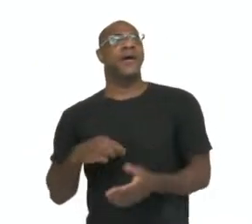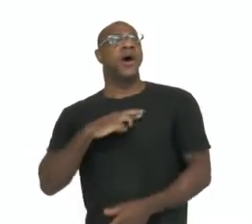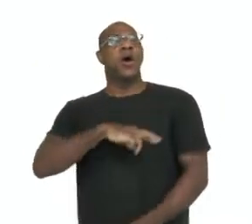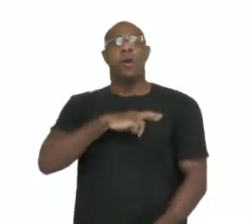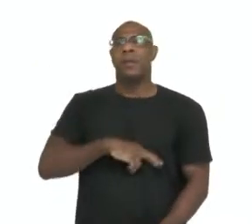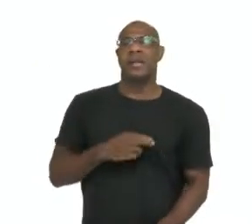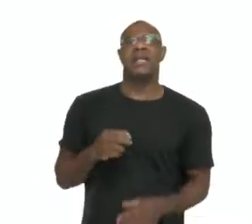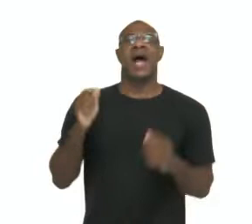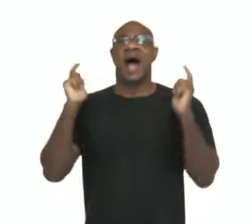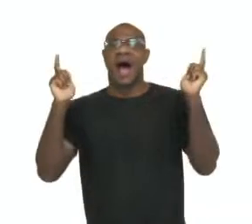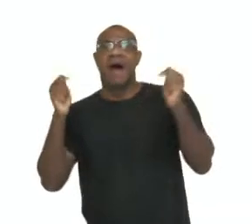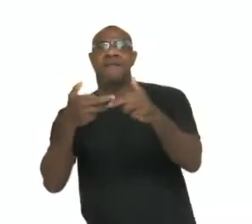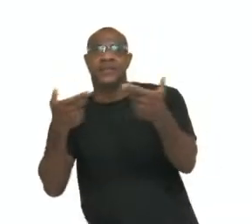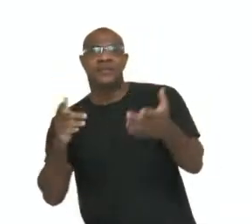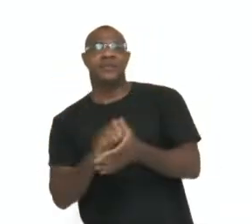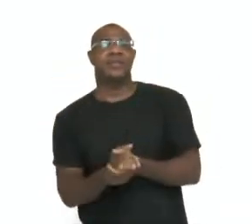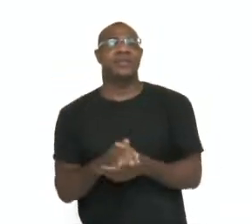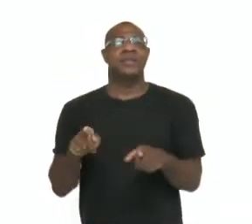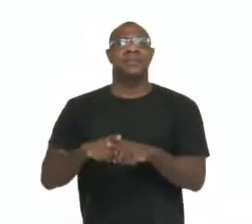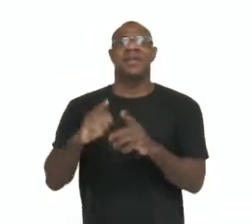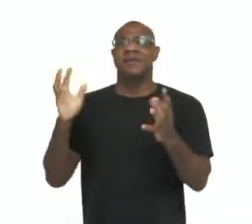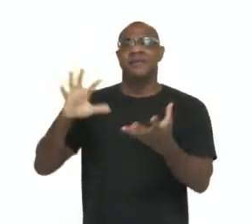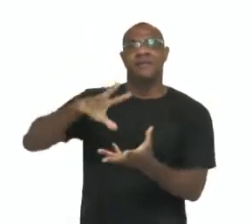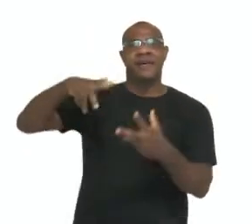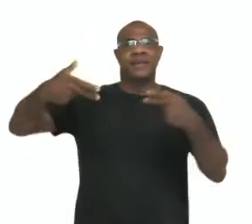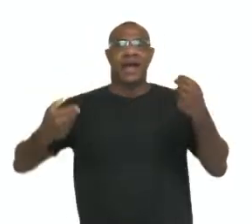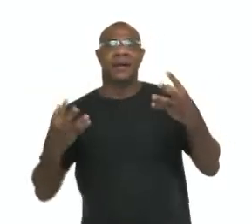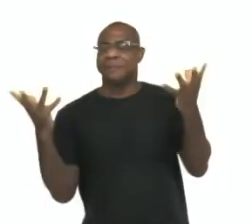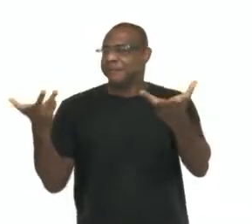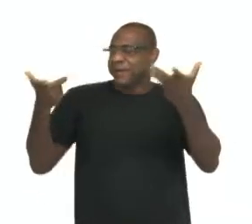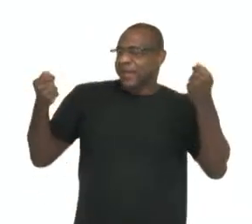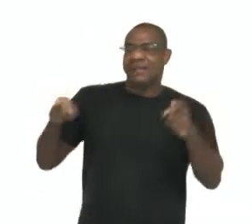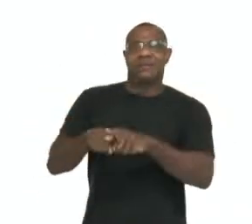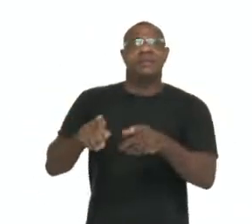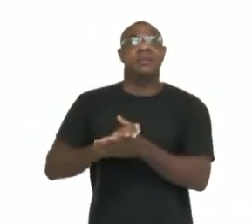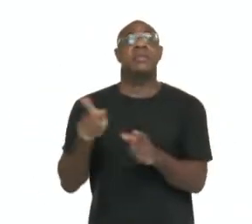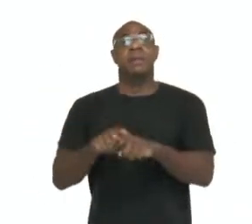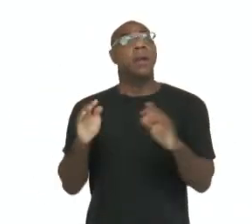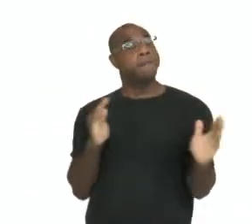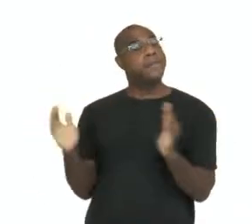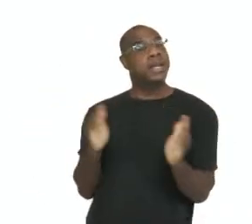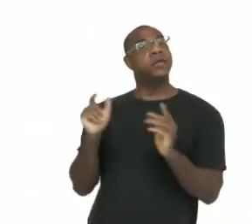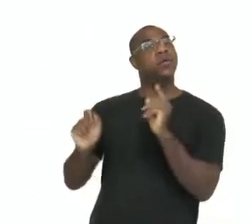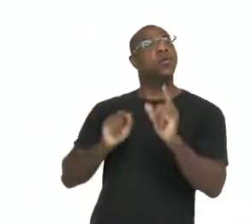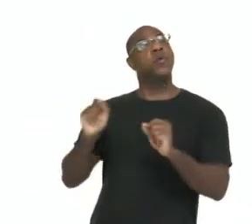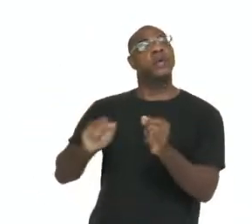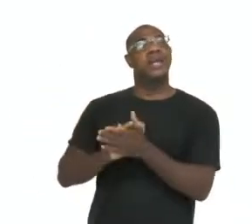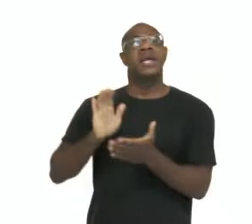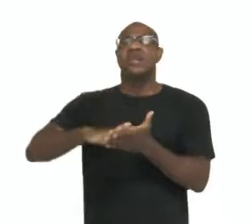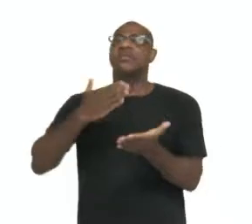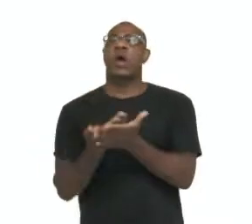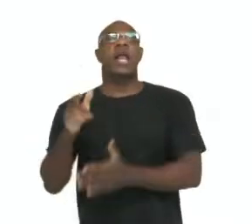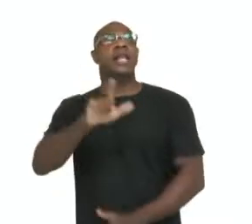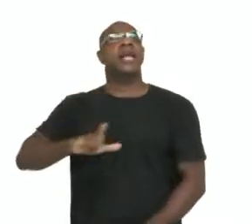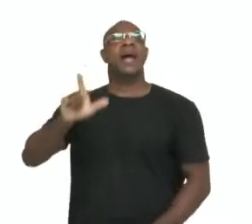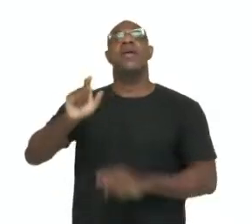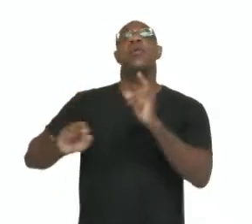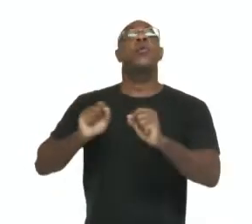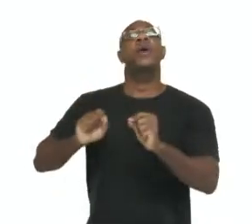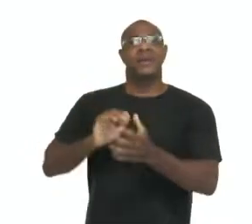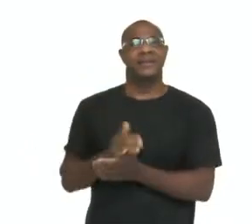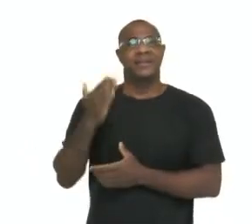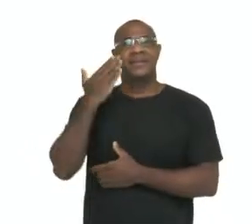de aventura, do romance fantástico. Em relação ao período, ou seja, a escola literária, posso ter